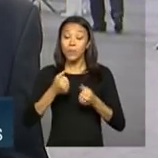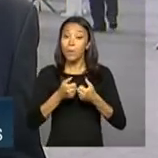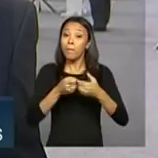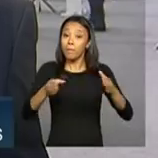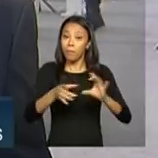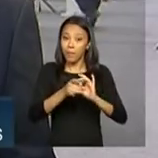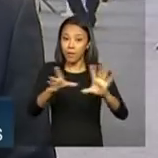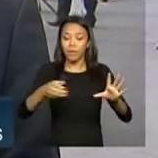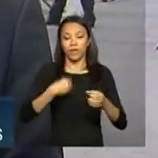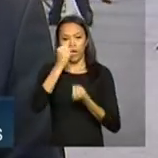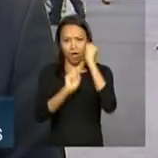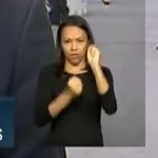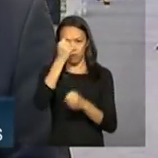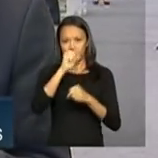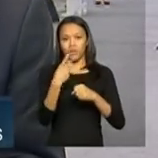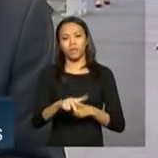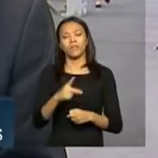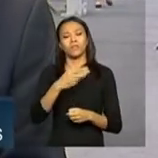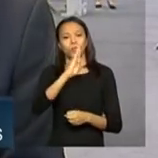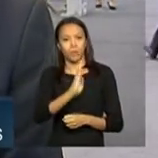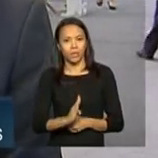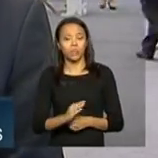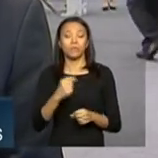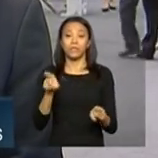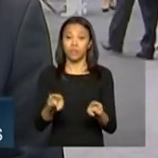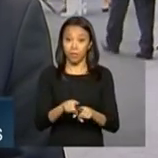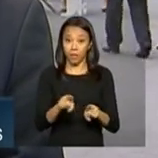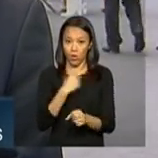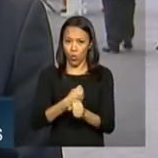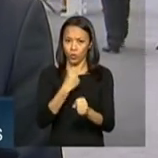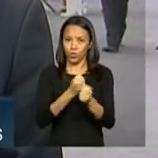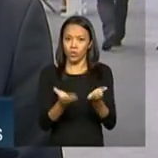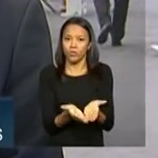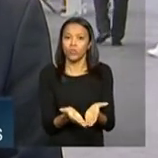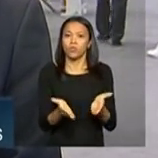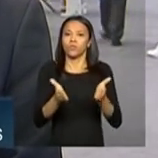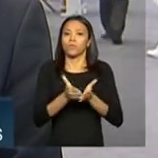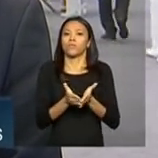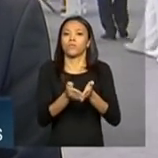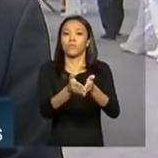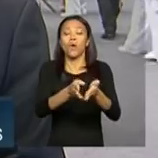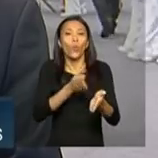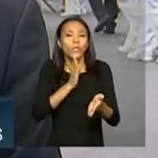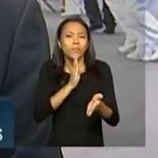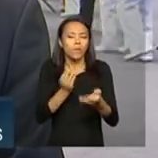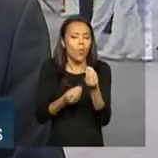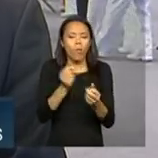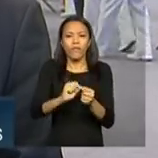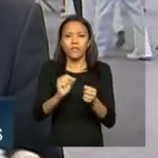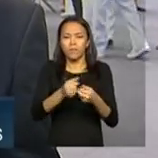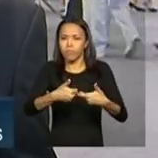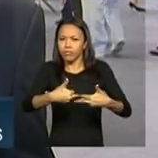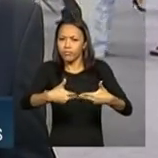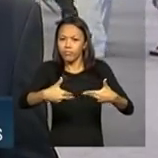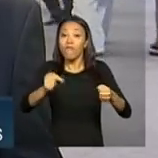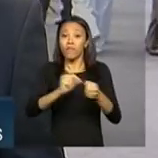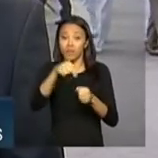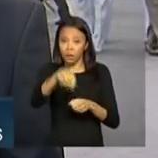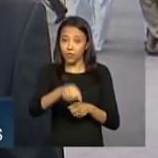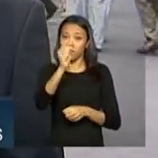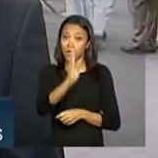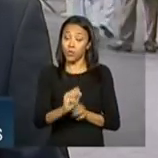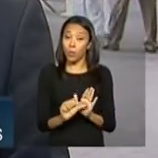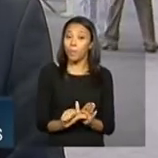brasileiras e os engenheiros navais brasileiros adquiram o conhecimento para construir inteiramente aqui no Brasil